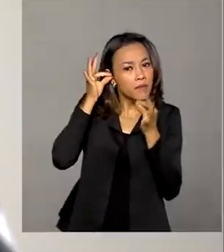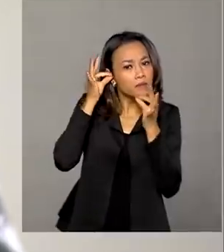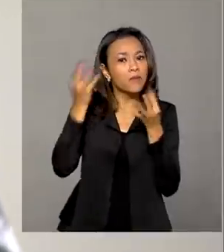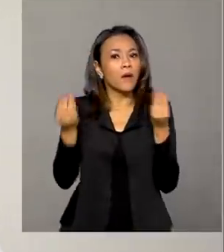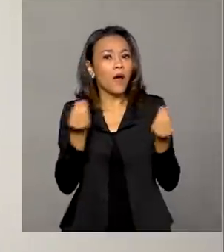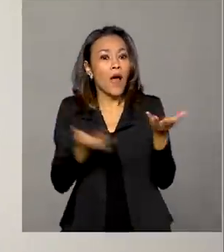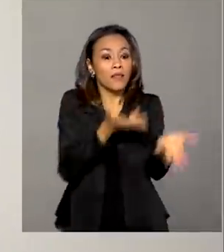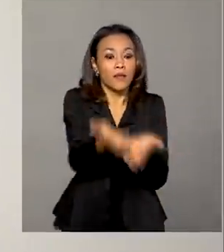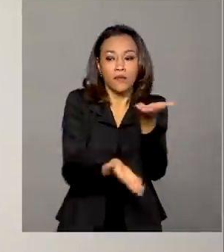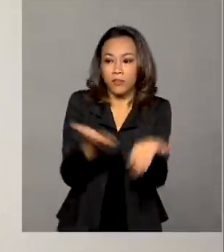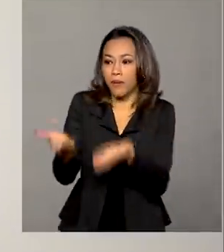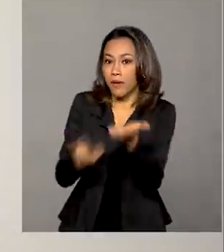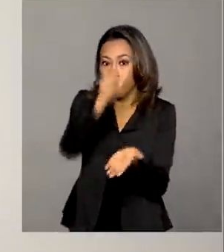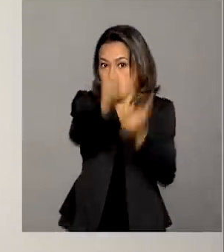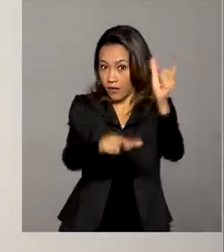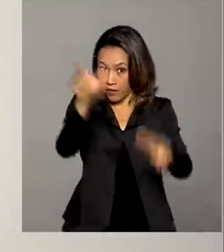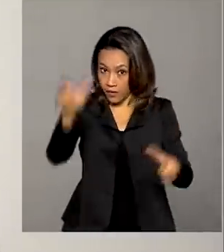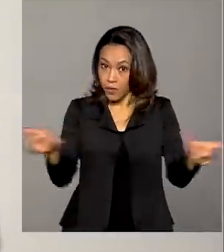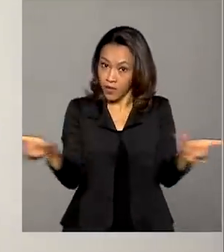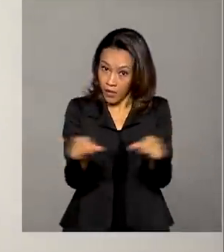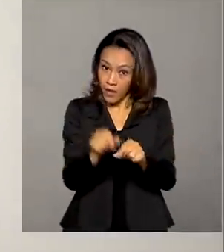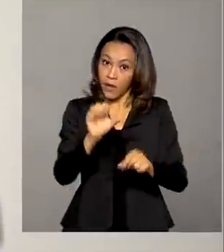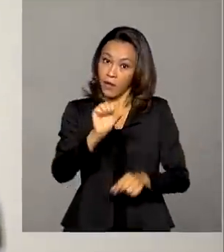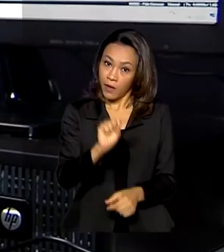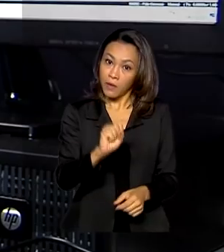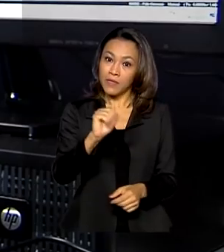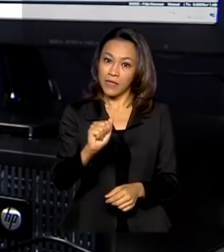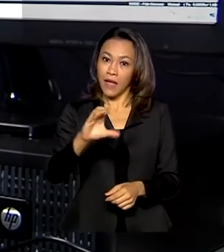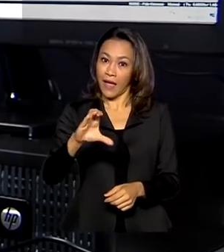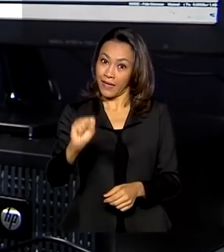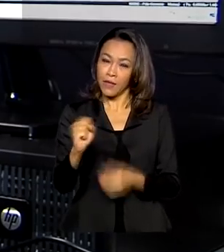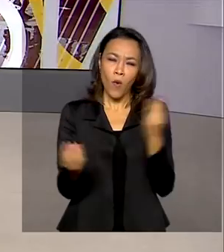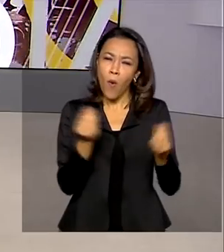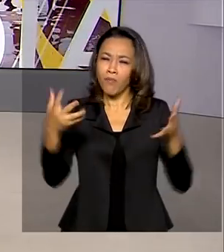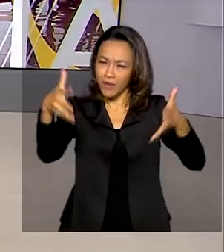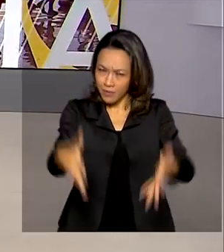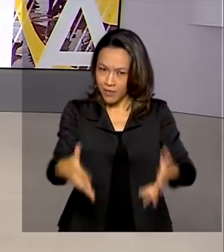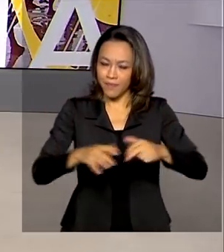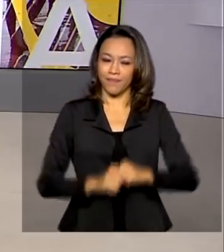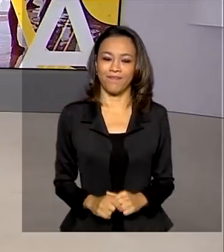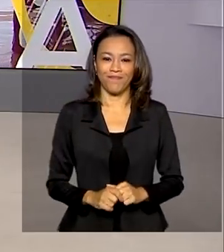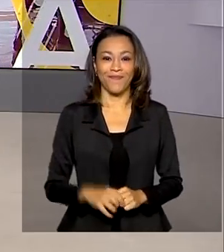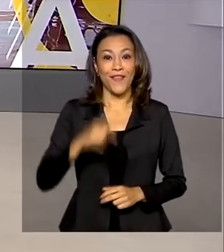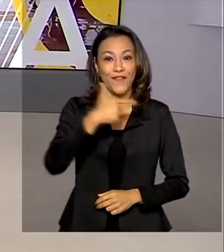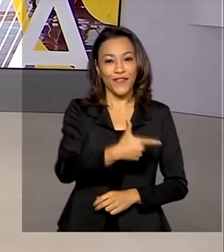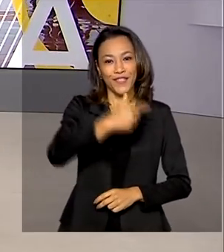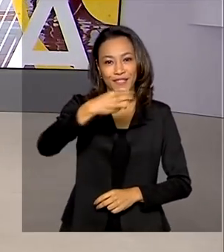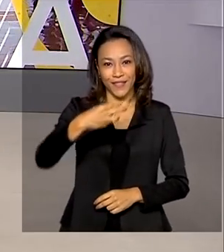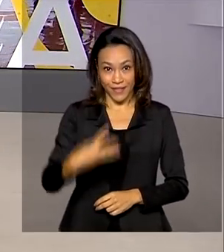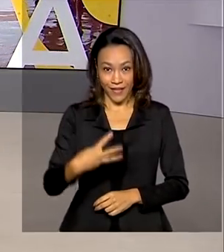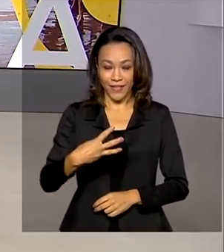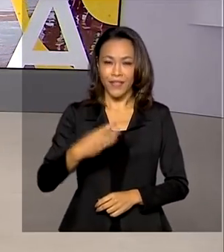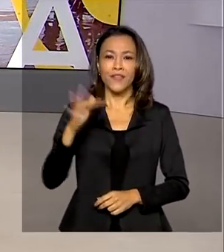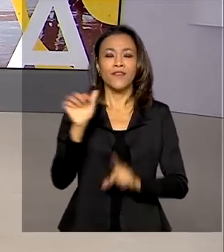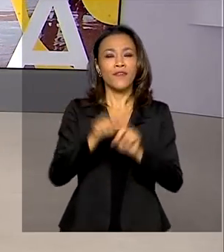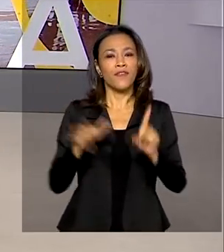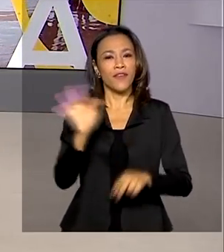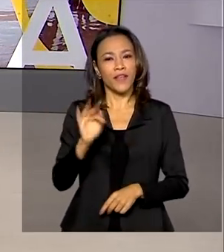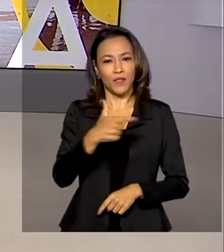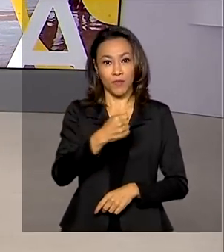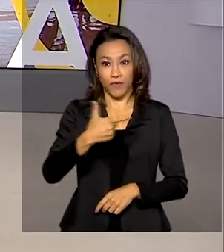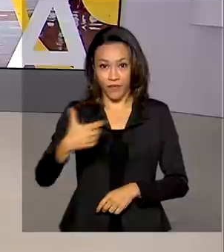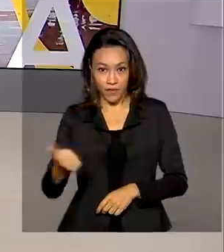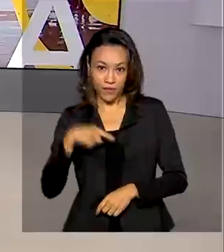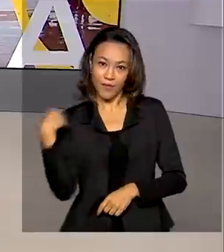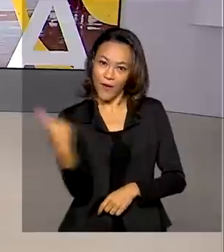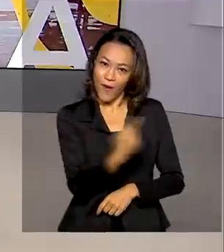consumidor, os conhecidos SACs. Saiba como participar. 23 de fevereiro de 2021. O